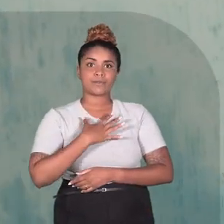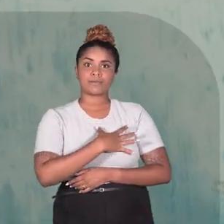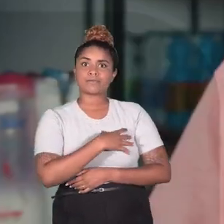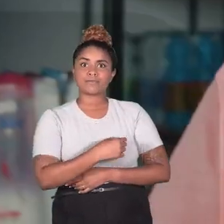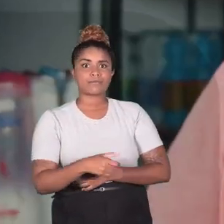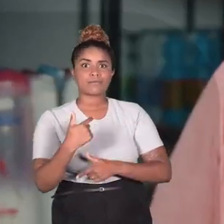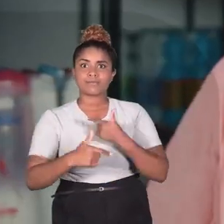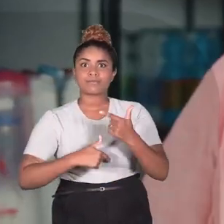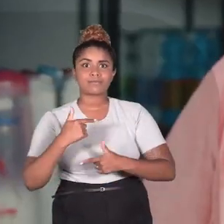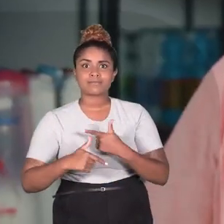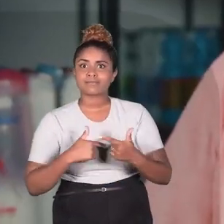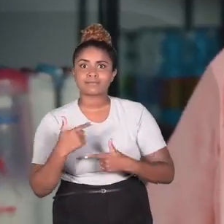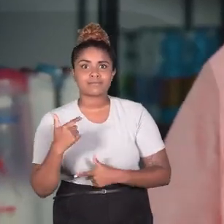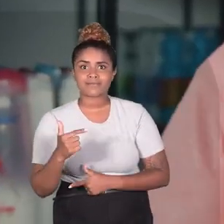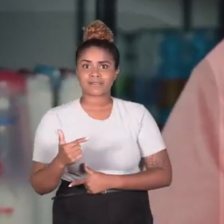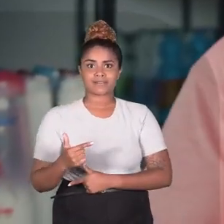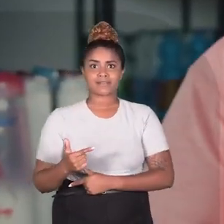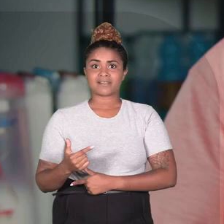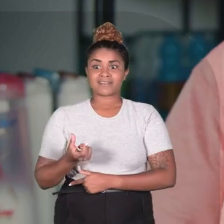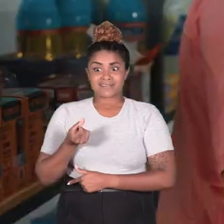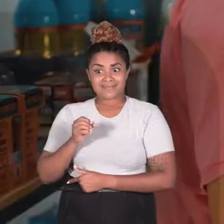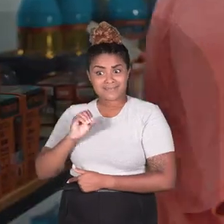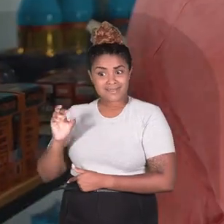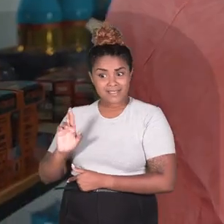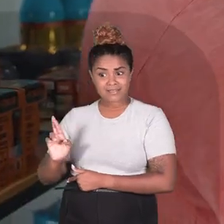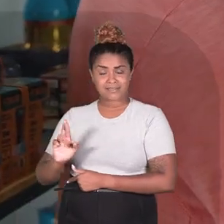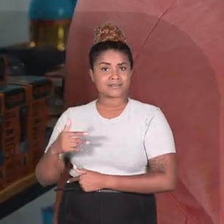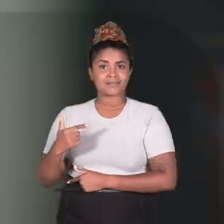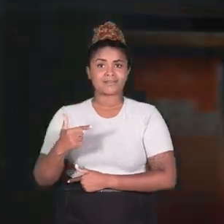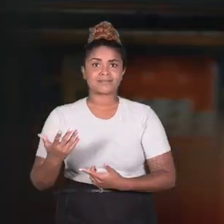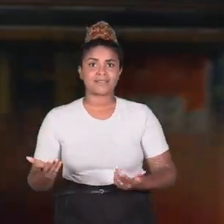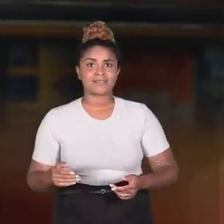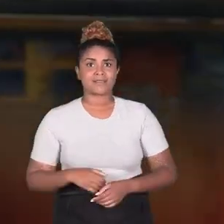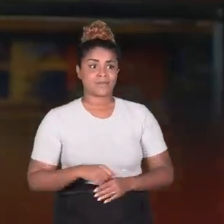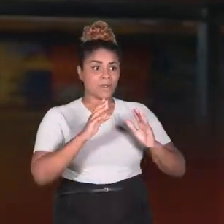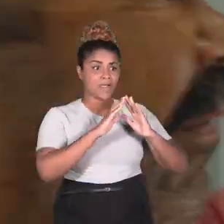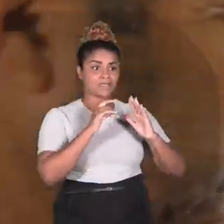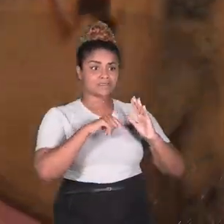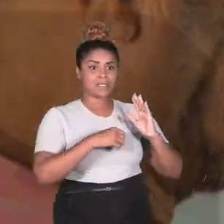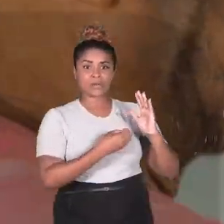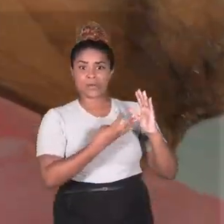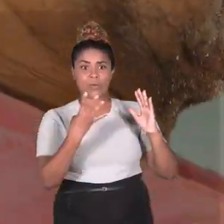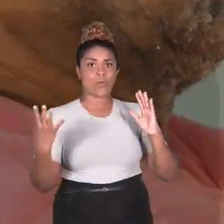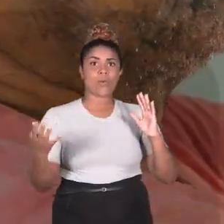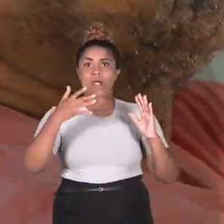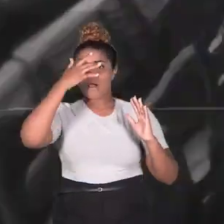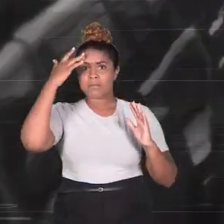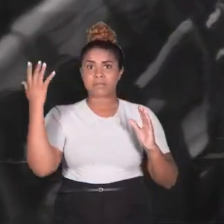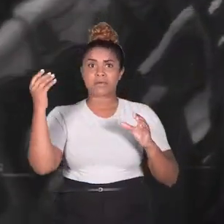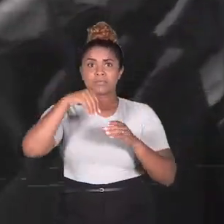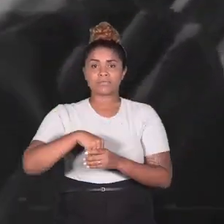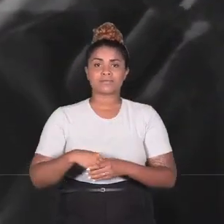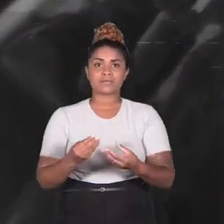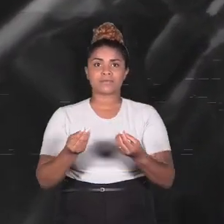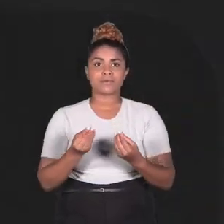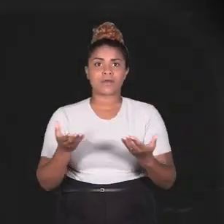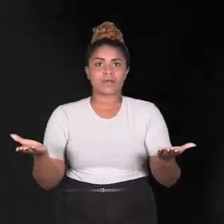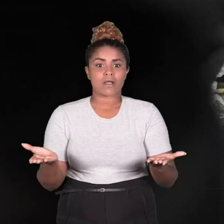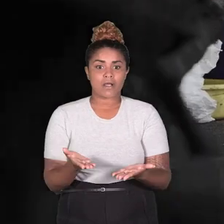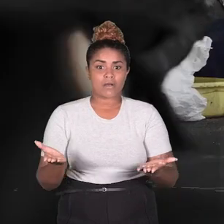desempregados. 600 reais, gente. Não dá pra comprar, não dá pra uma casa que tem 4, 5 crianças se alimentar. Hoje,